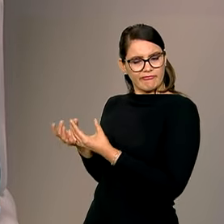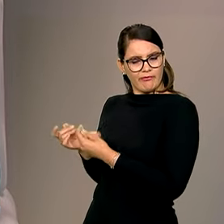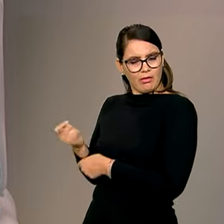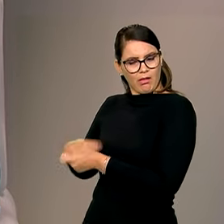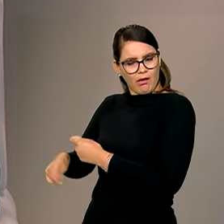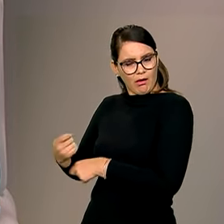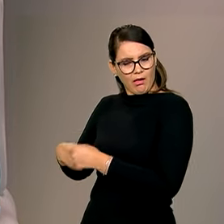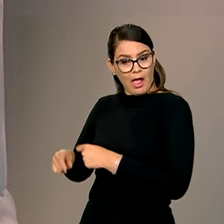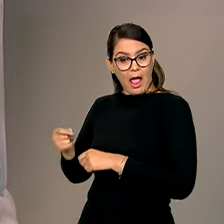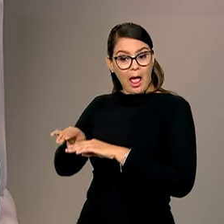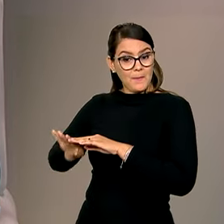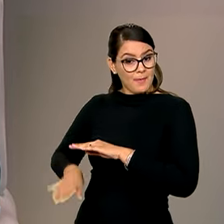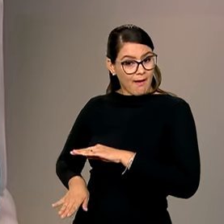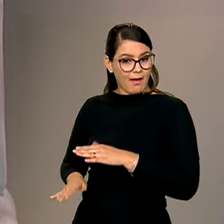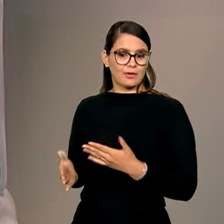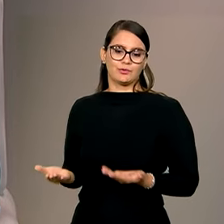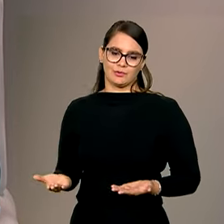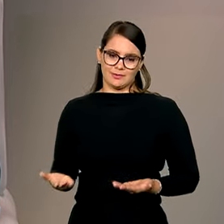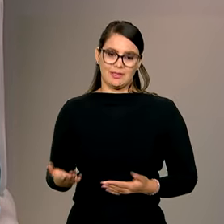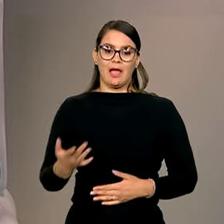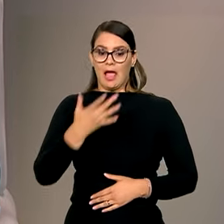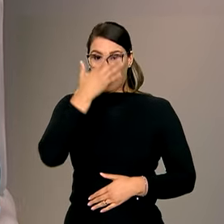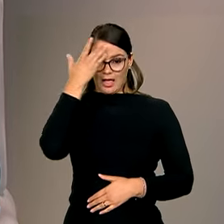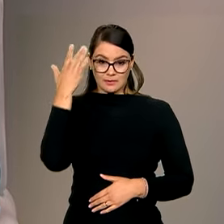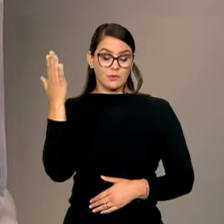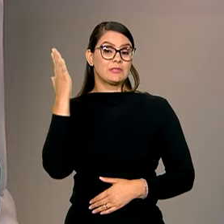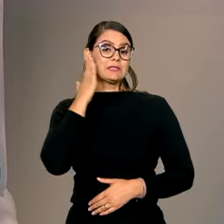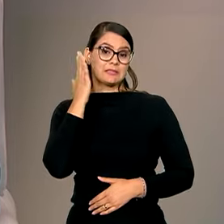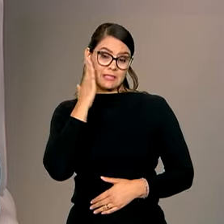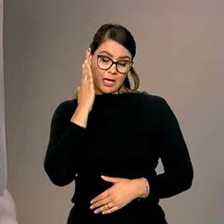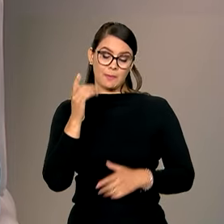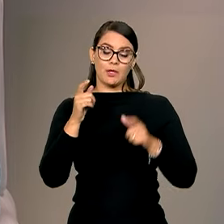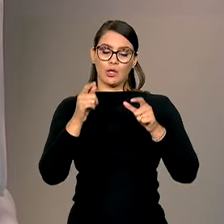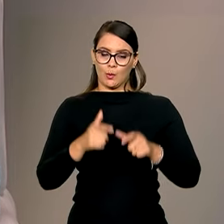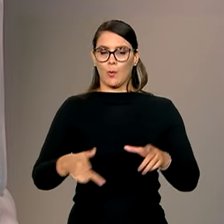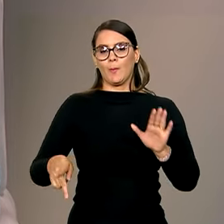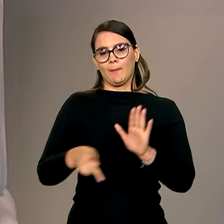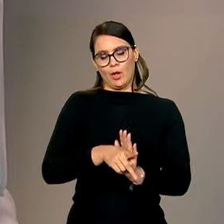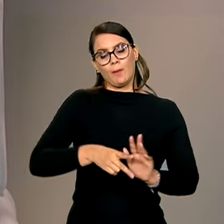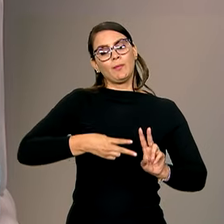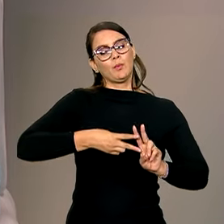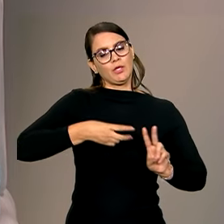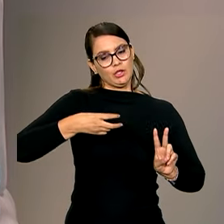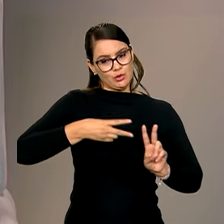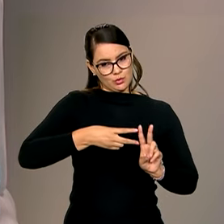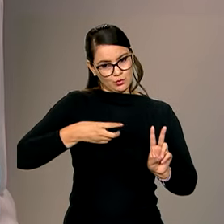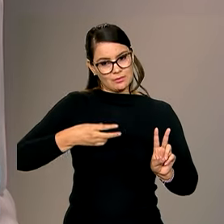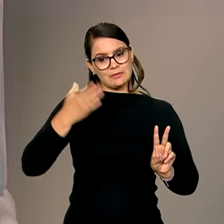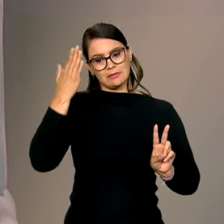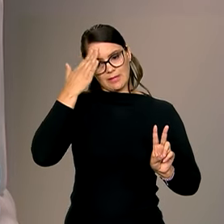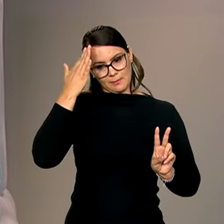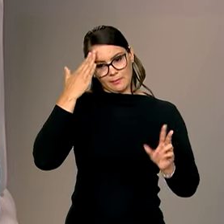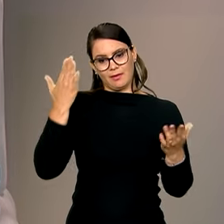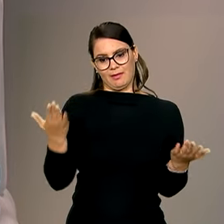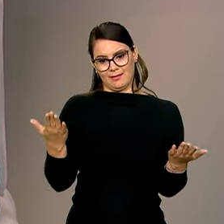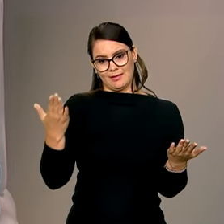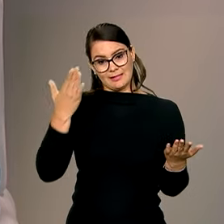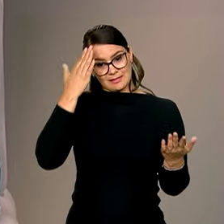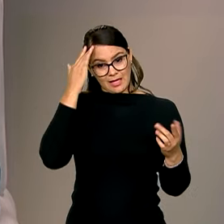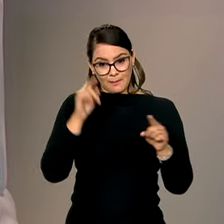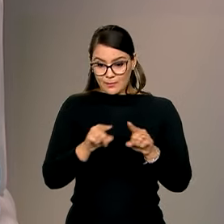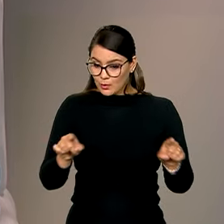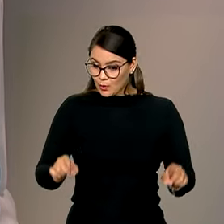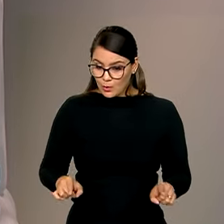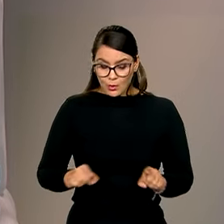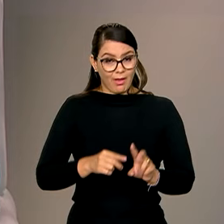abaixo do preço de mercado. As pessoas sabiam que eram terras indígenas. As pessoas sabem que terra indígena não